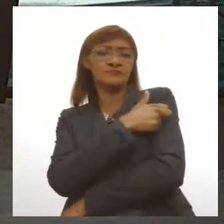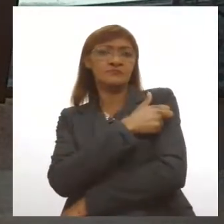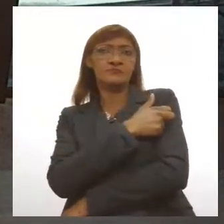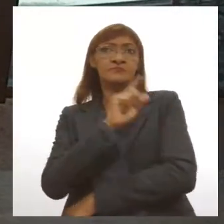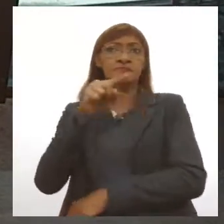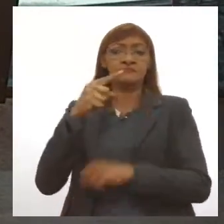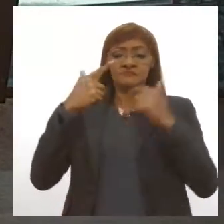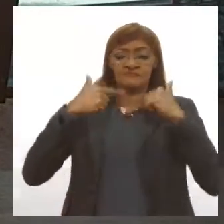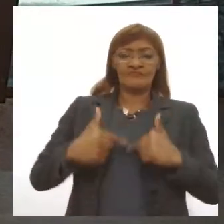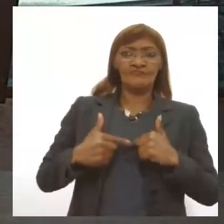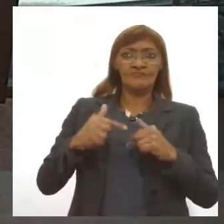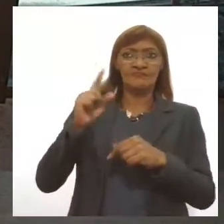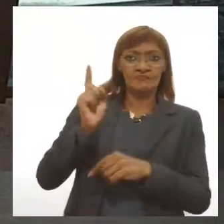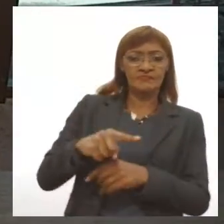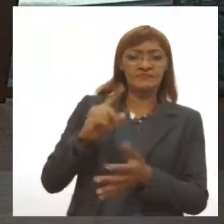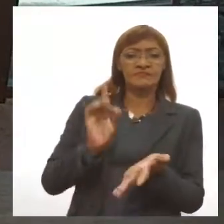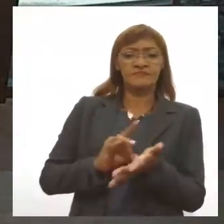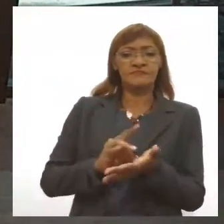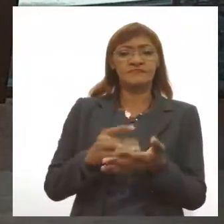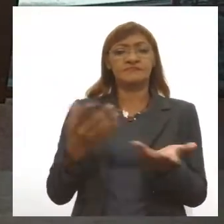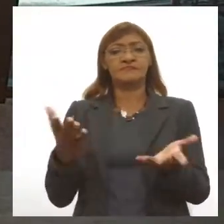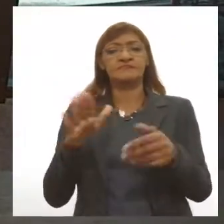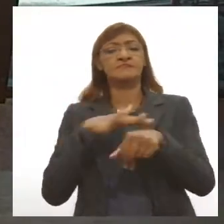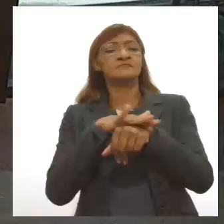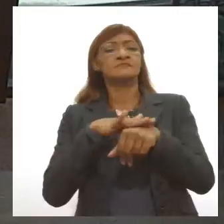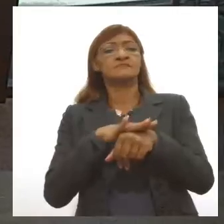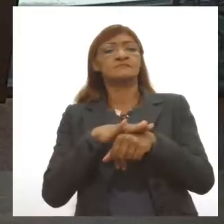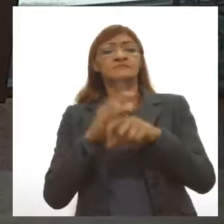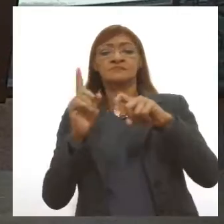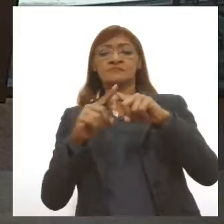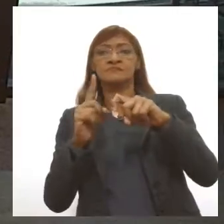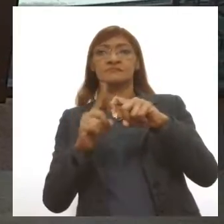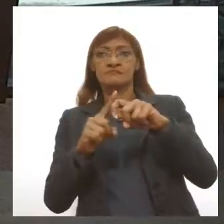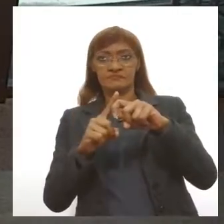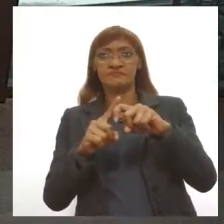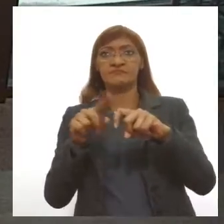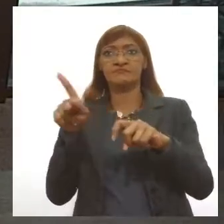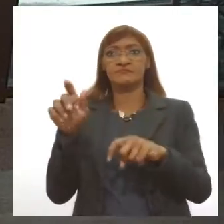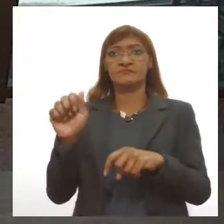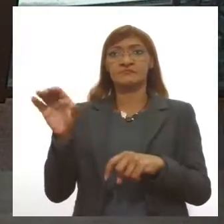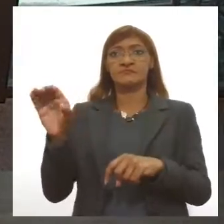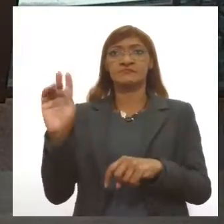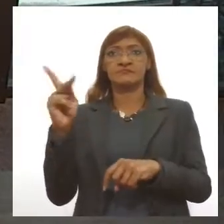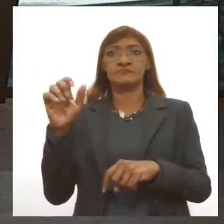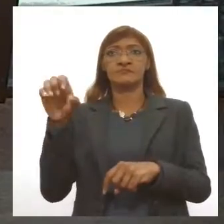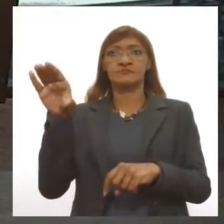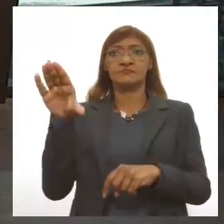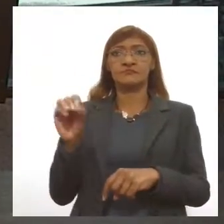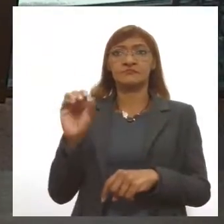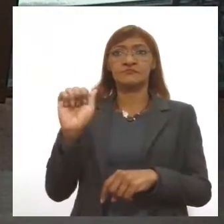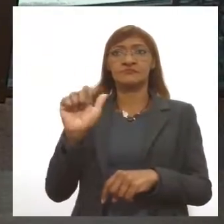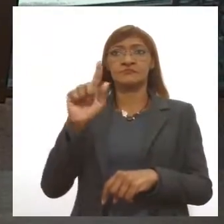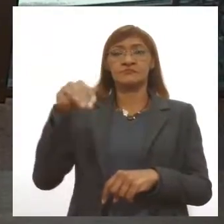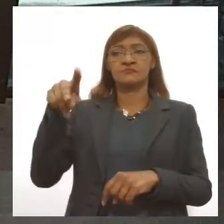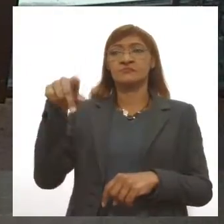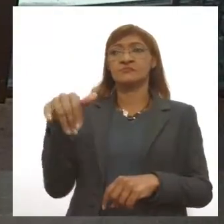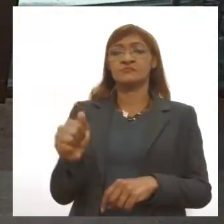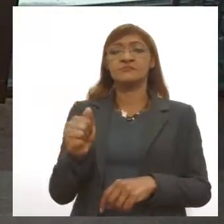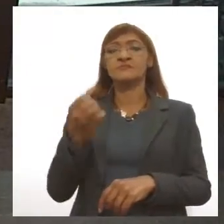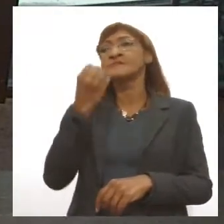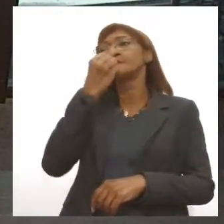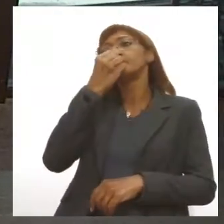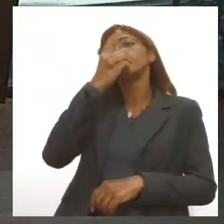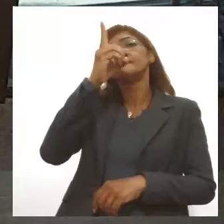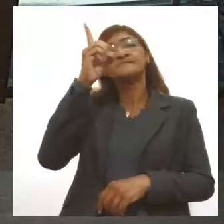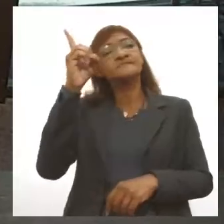esse assunto que nós vamos conversar agora com o médico Roque Pacheco Almeida, ele que é imunologista. Doutor Roque, bom dia. Eu peço que o senhor